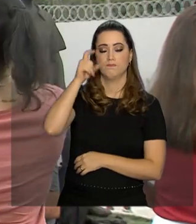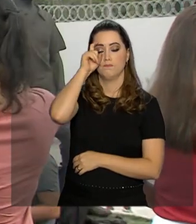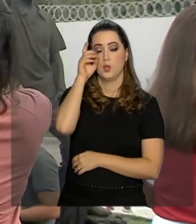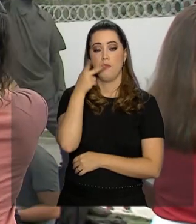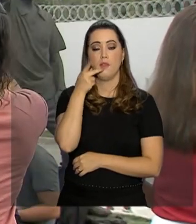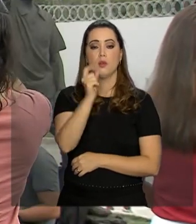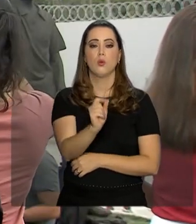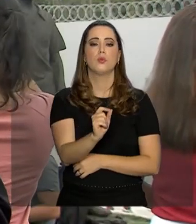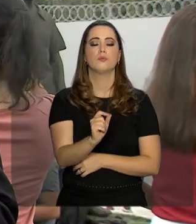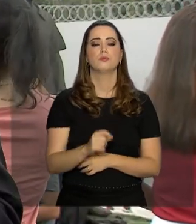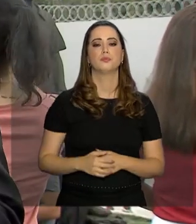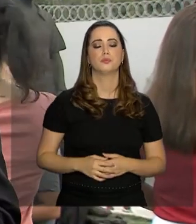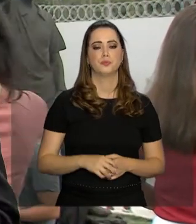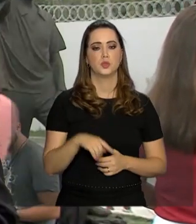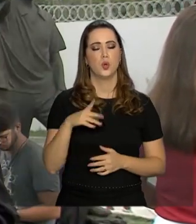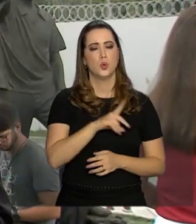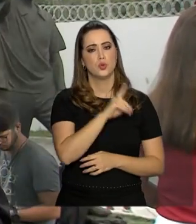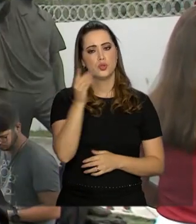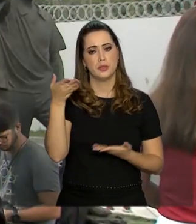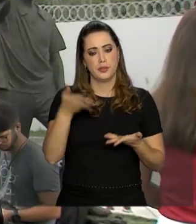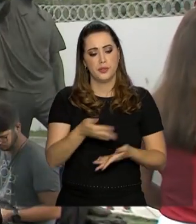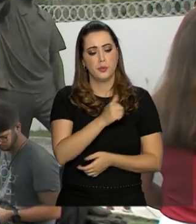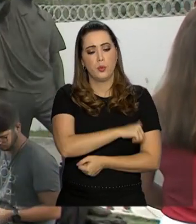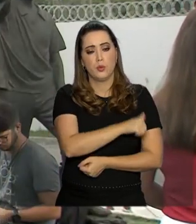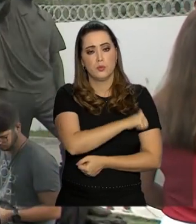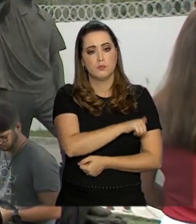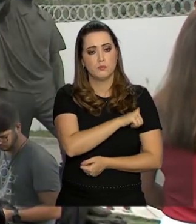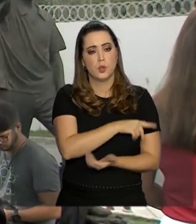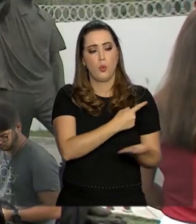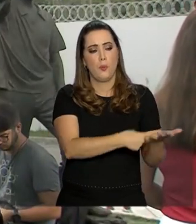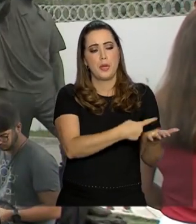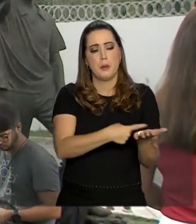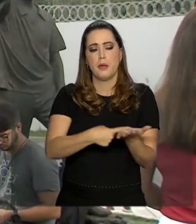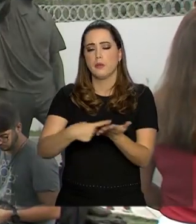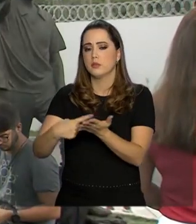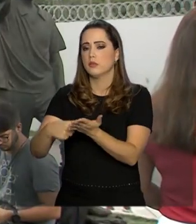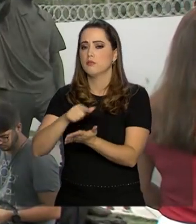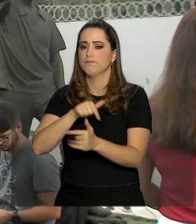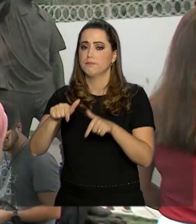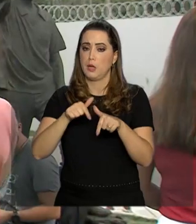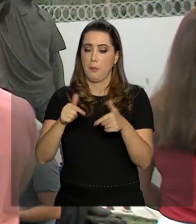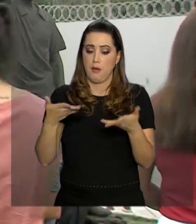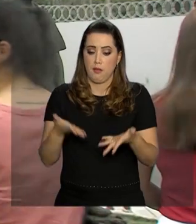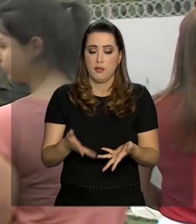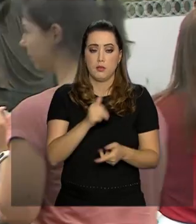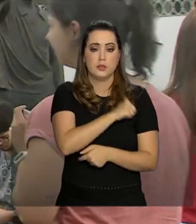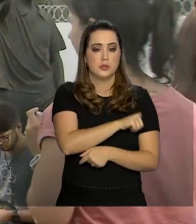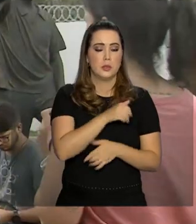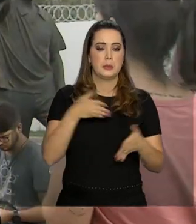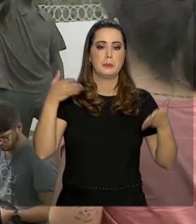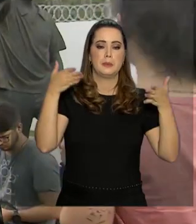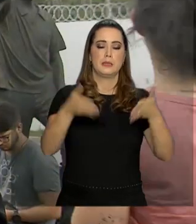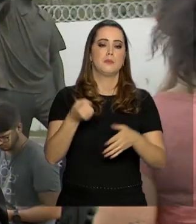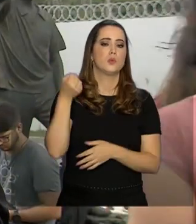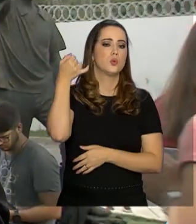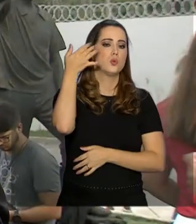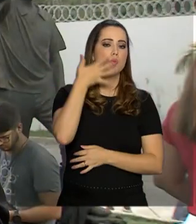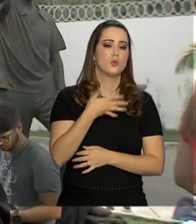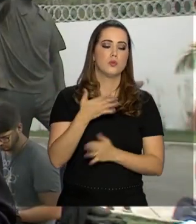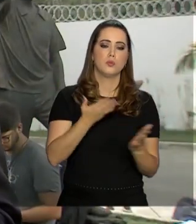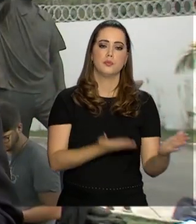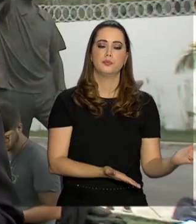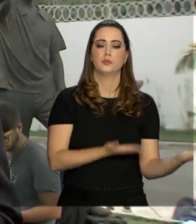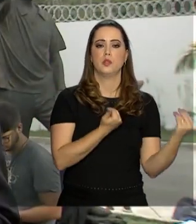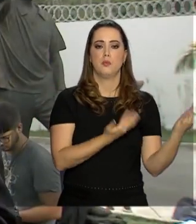Mourão O vice-presidente passa o dia de hoje no Rio de Janeiro Cumprindo uma série de atividades Nesse momento ele participa de uma palestra para